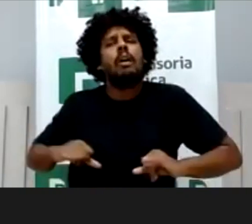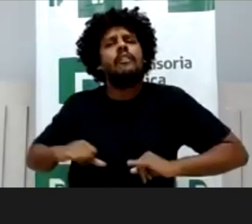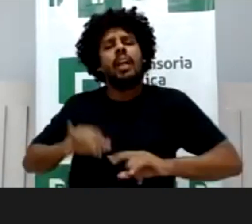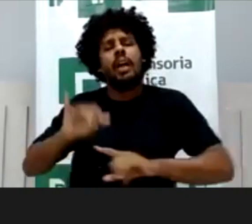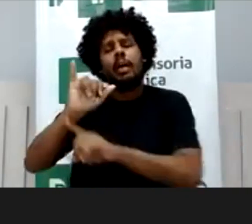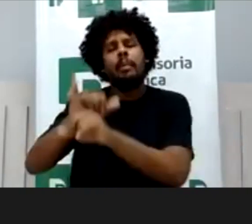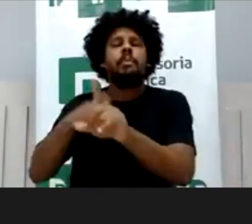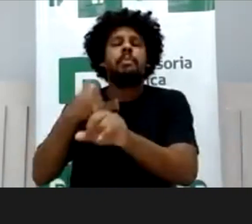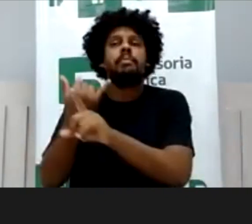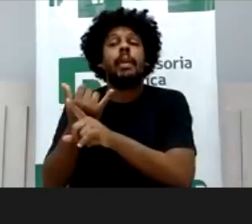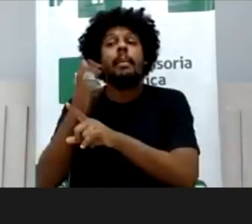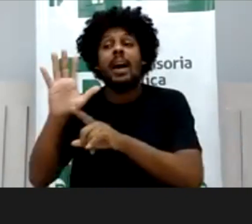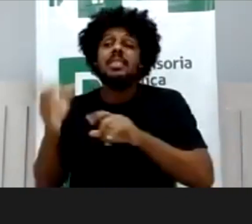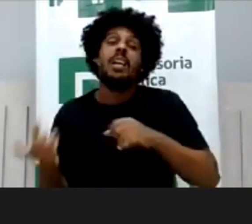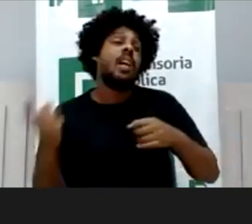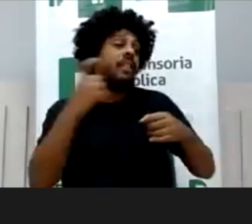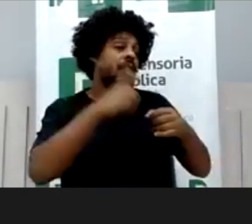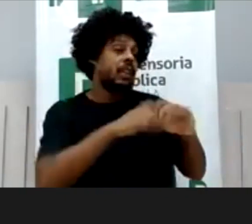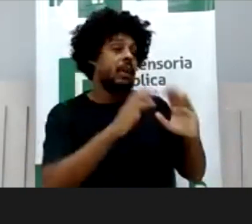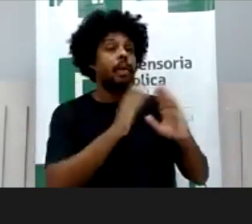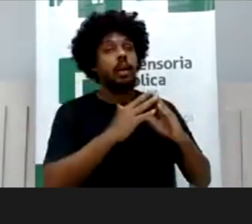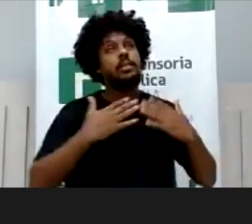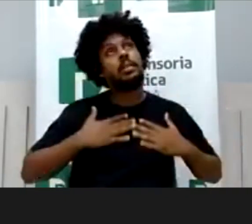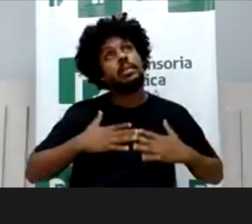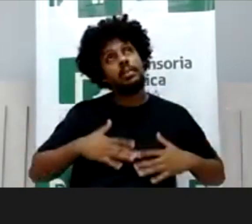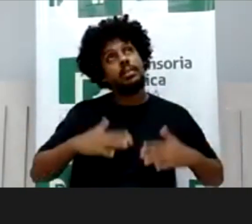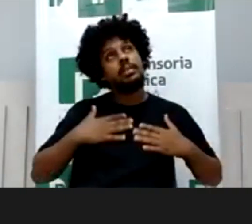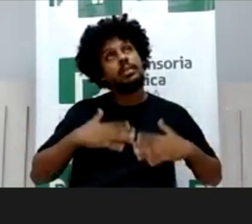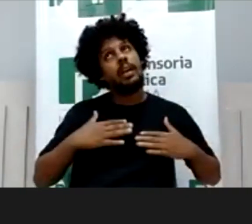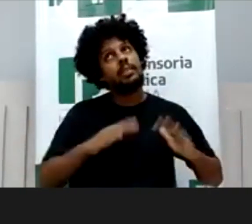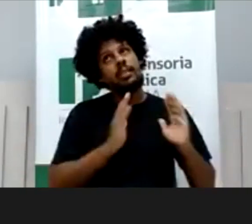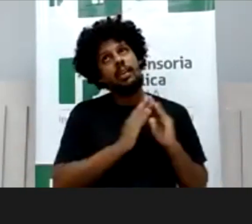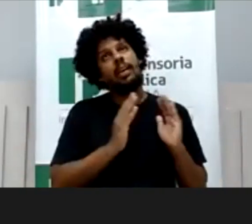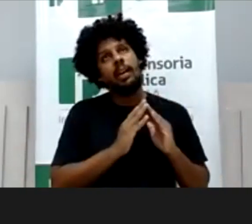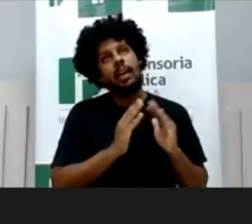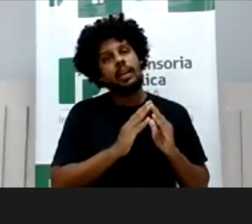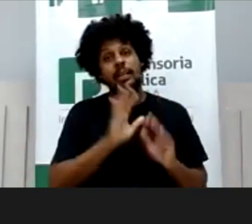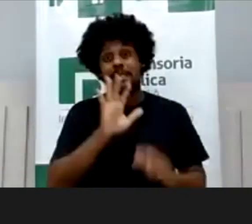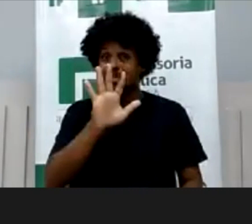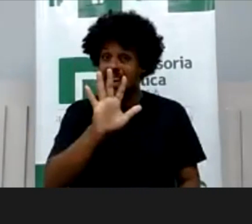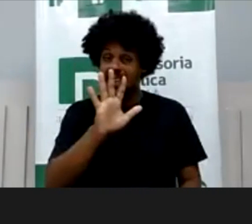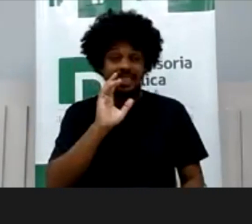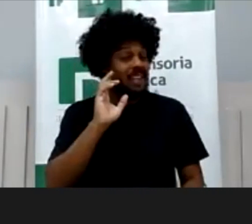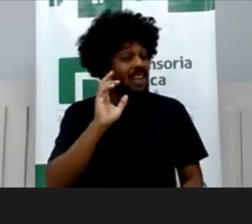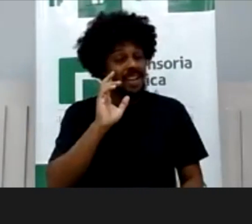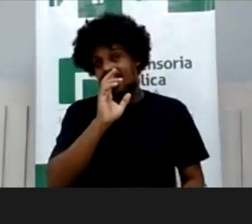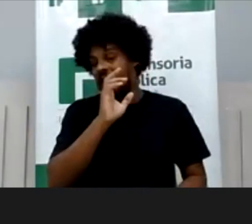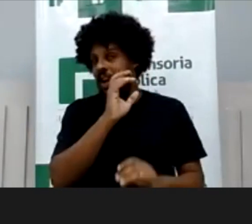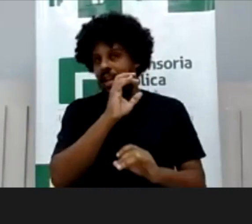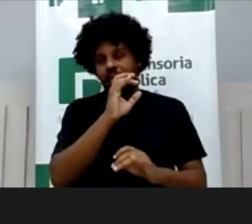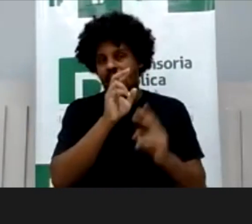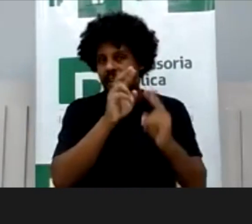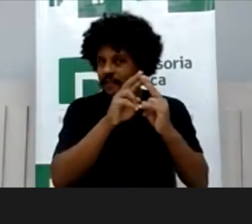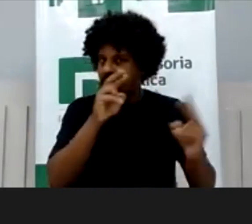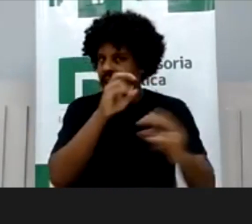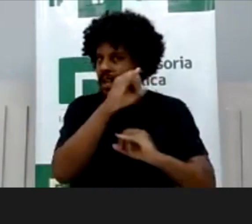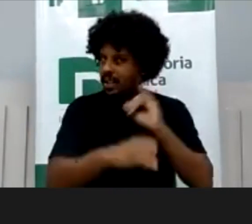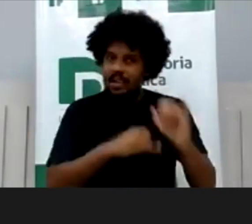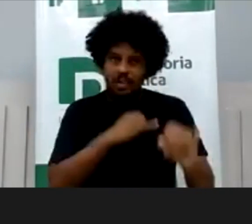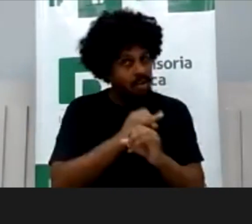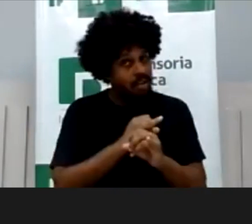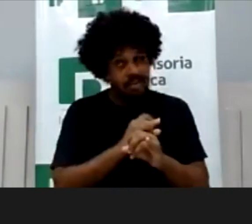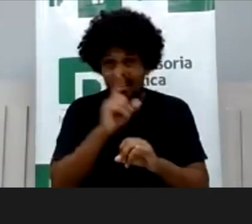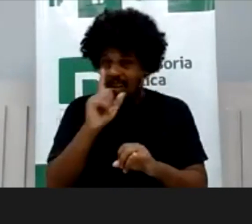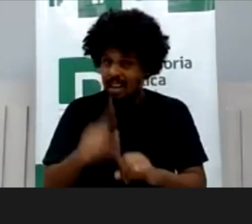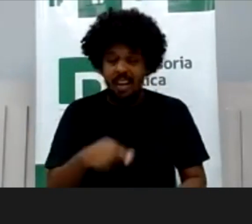e ela descansava minimamente daquele bullying quando ela estava em casa, o bullying digital não é isso, o bullying digital persegue você full time, o